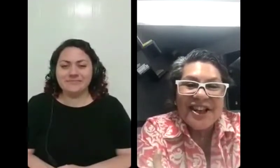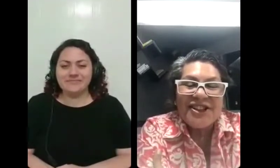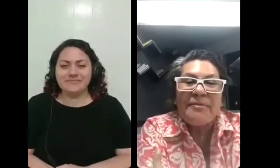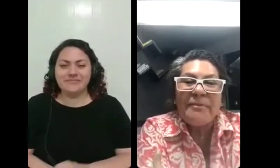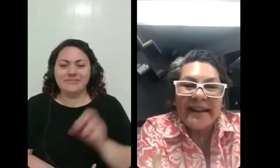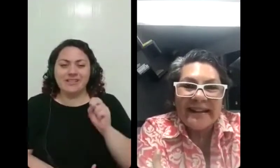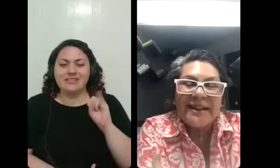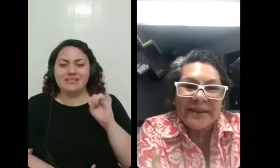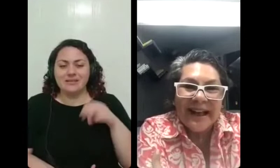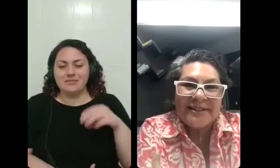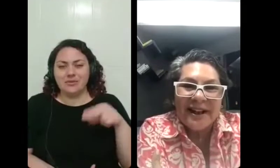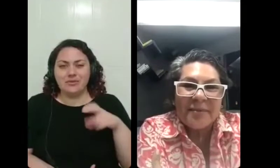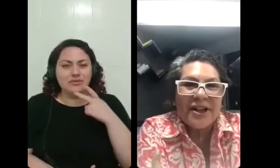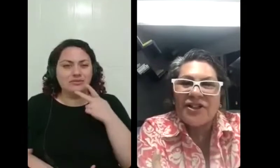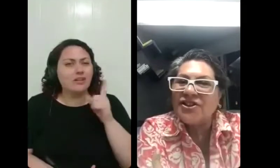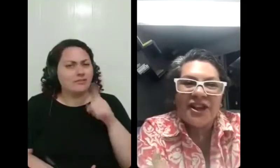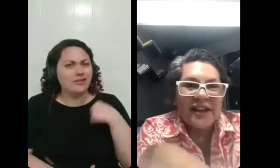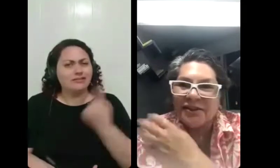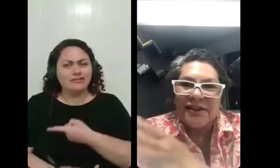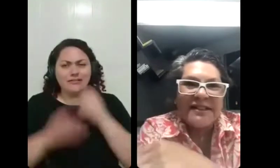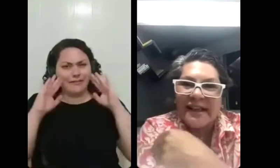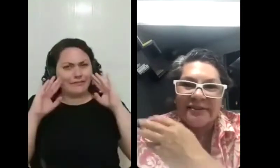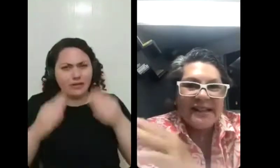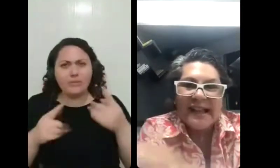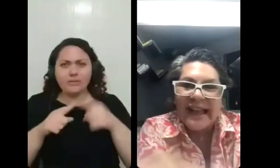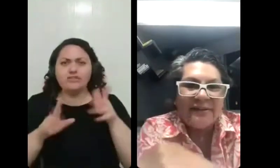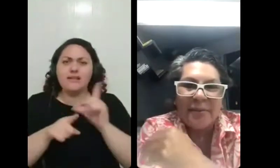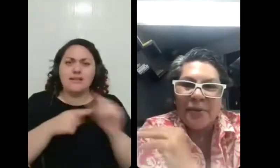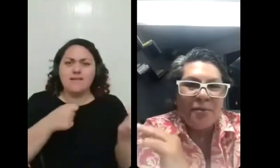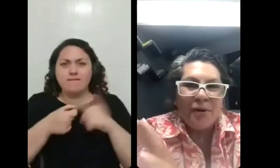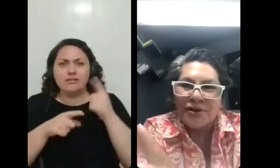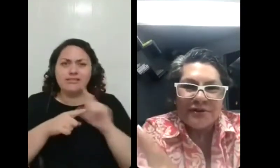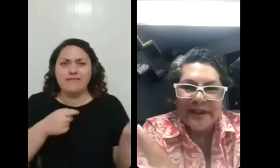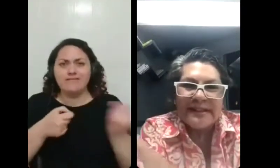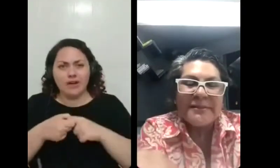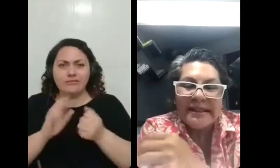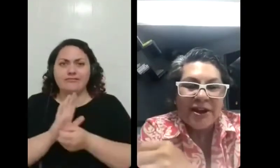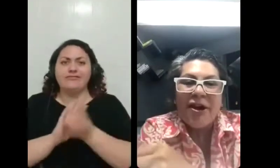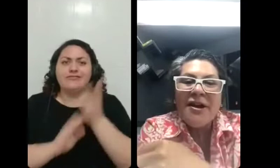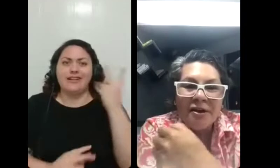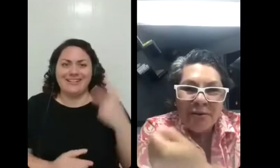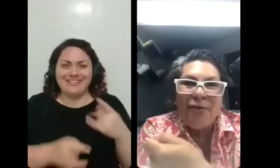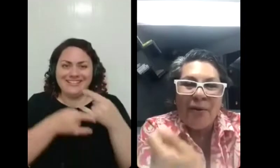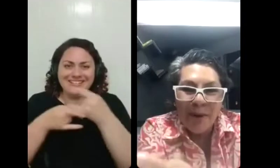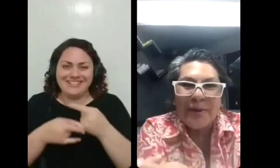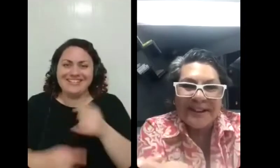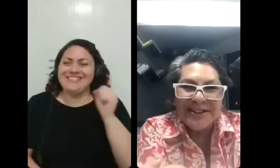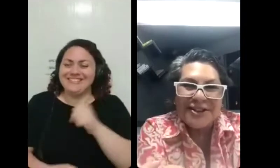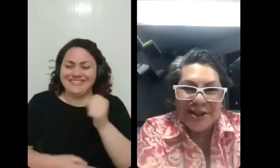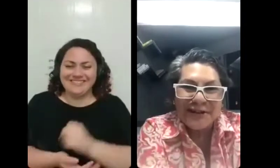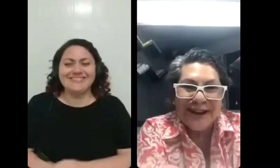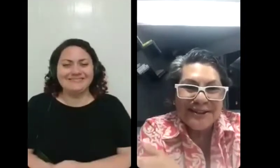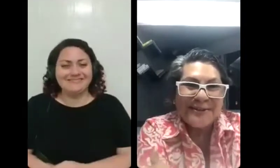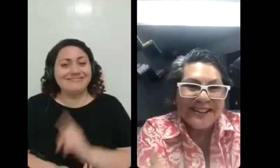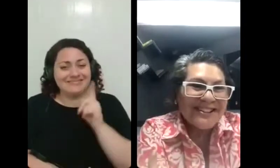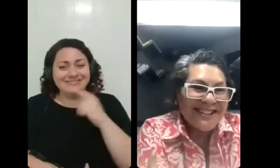que a gente é bem determinado, né? Porque a gente já entrou e saiu dessa live um monte de vezes. Mas tem nada. Como é importante